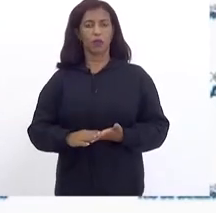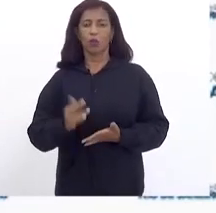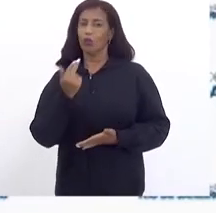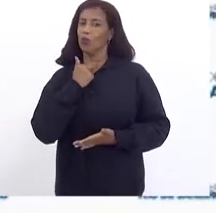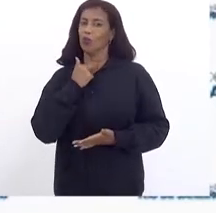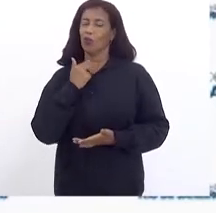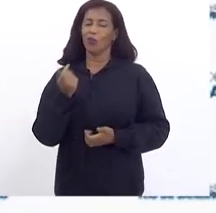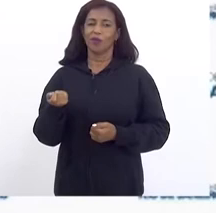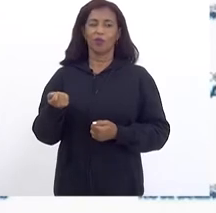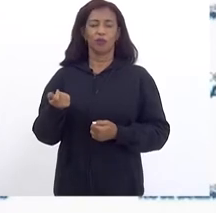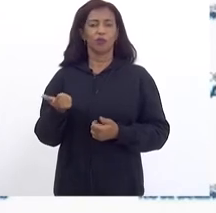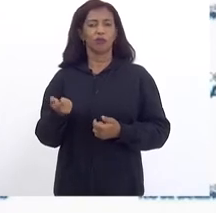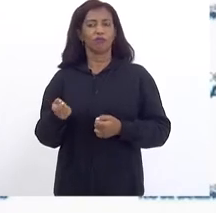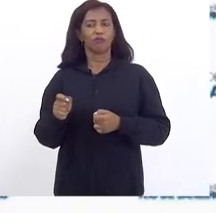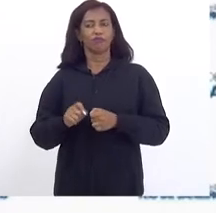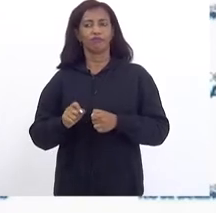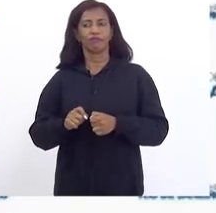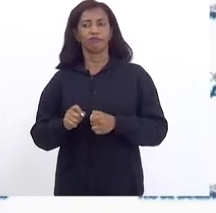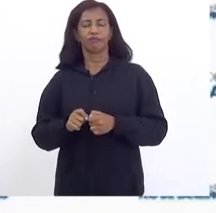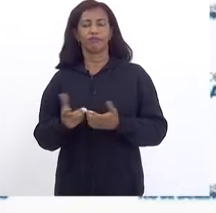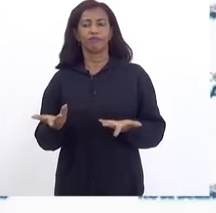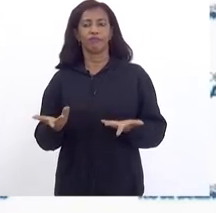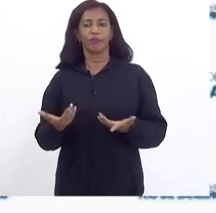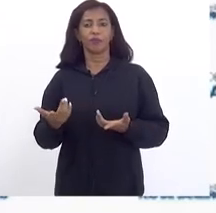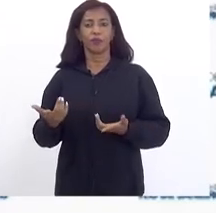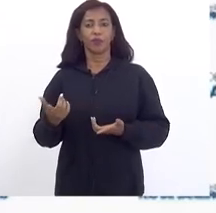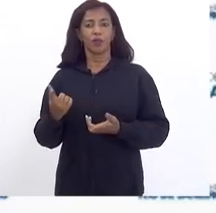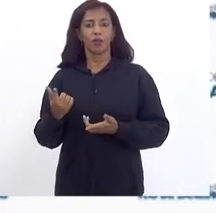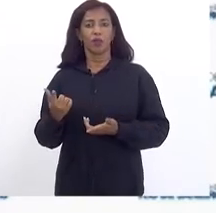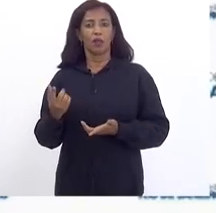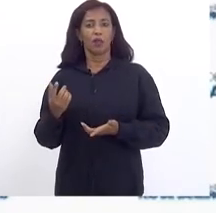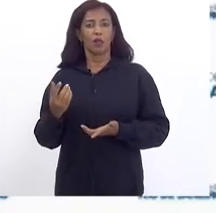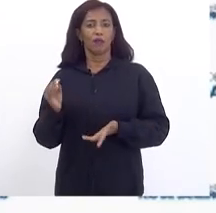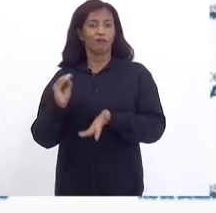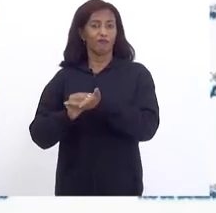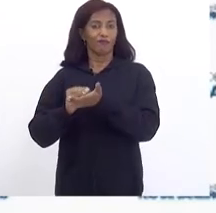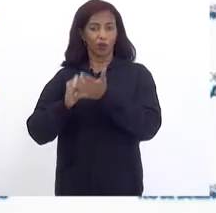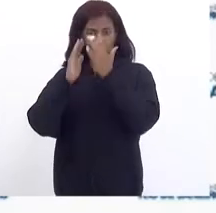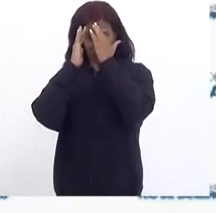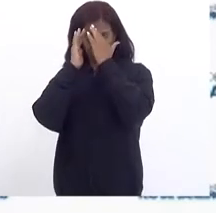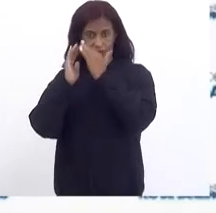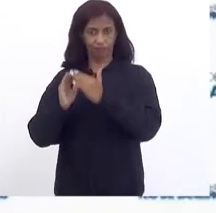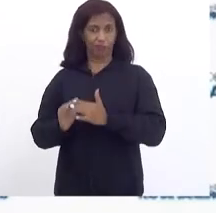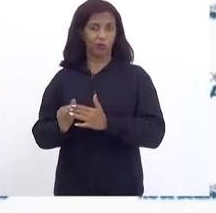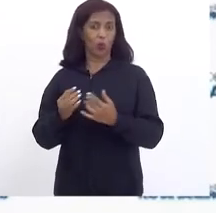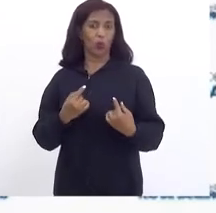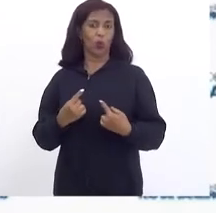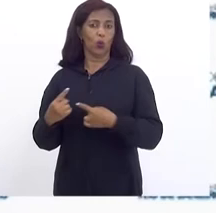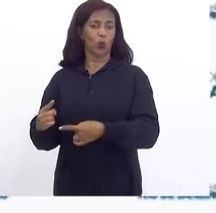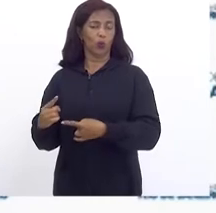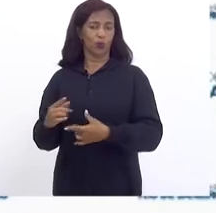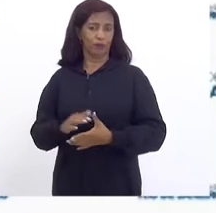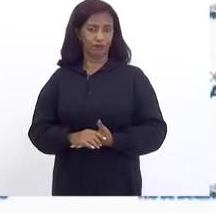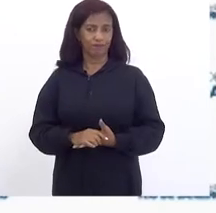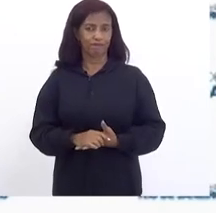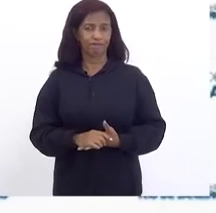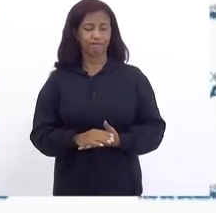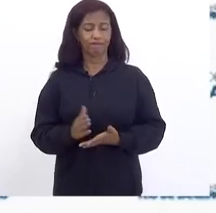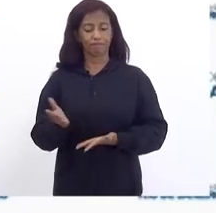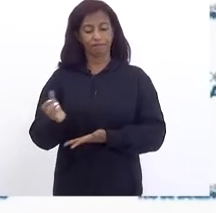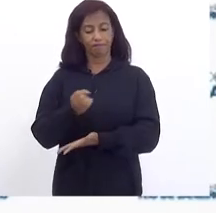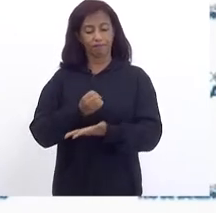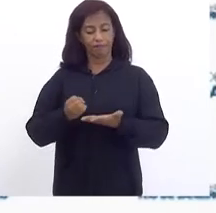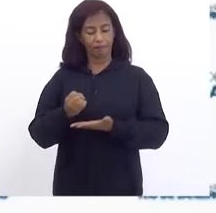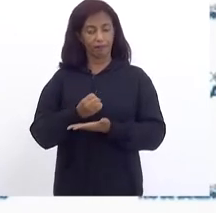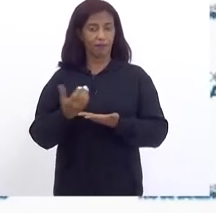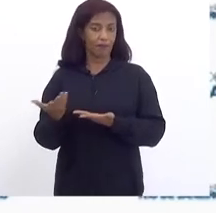podemos Fazer Não podemos Descumprir As decisões Então Basicamente Com relação A